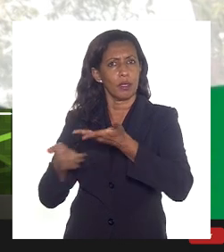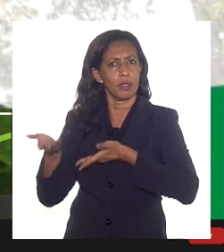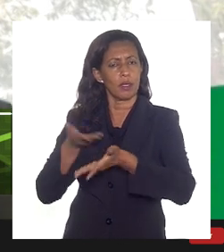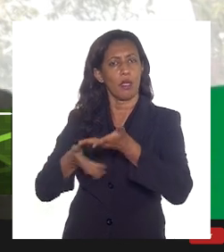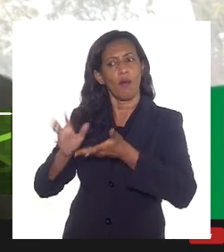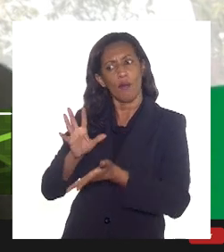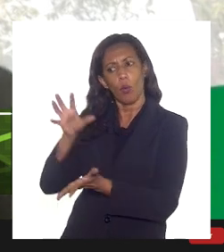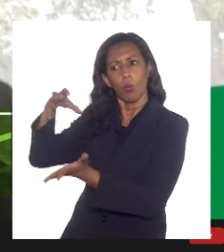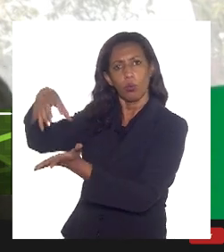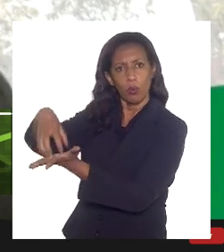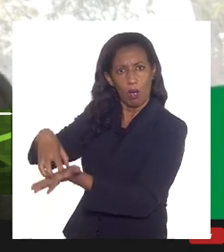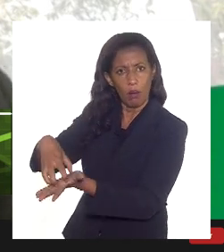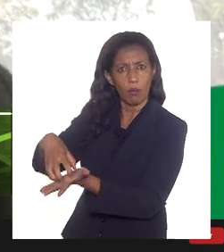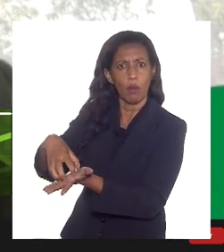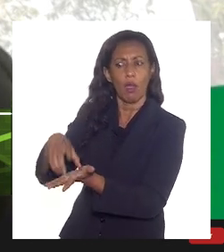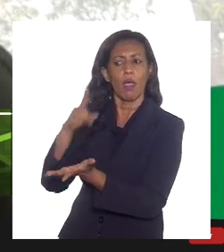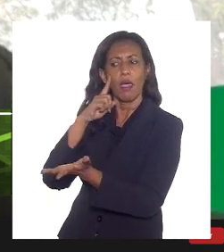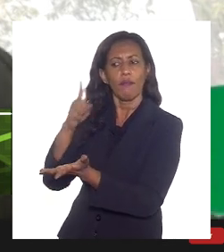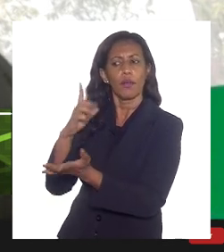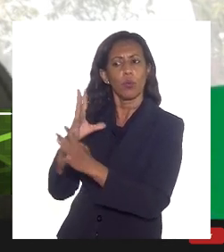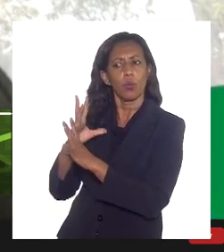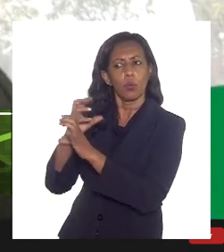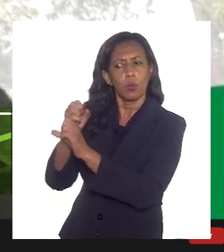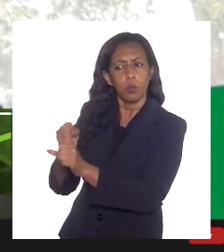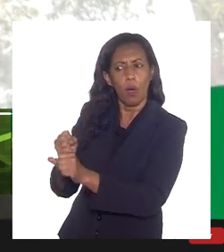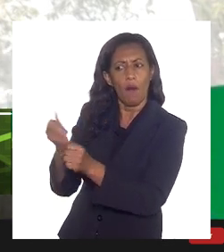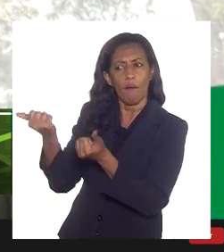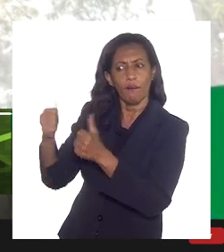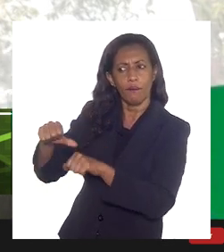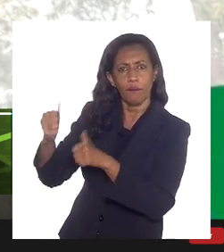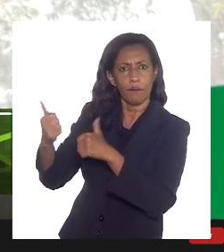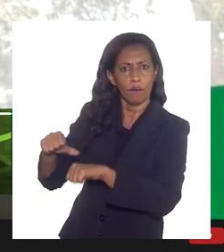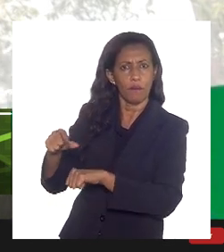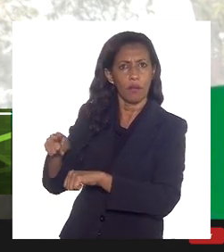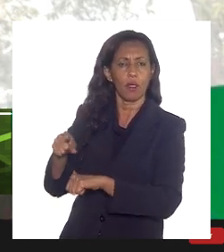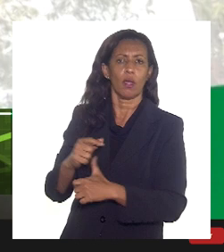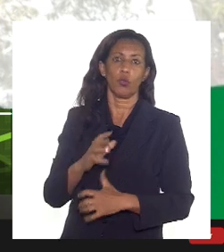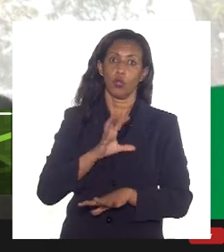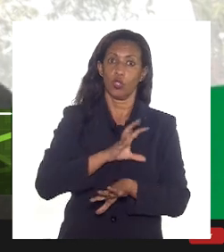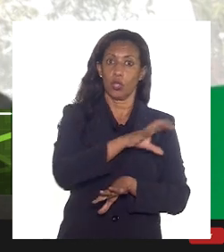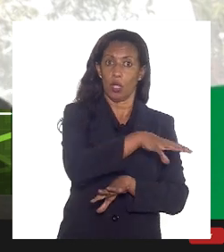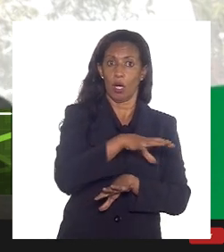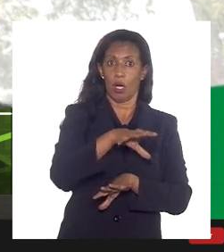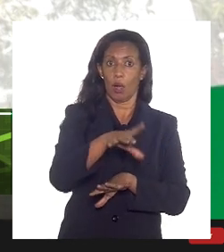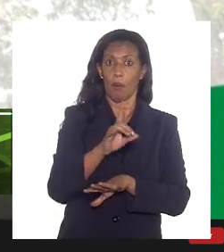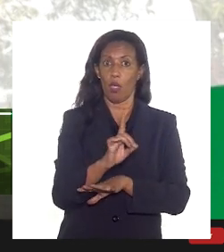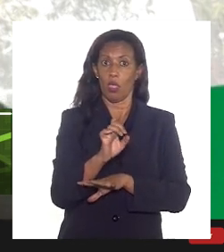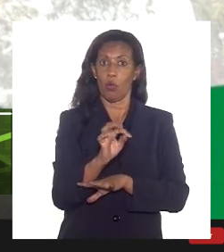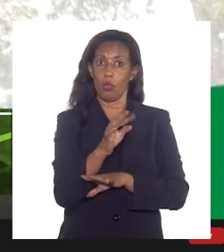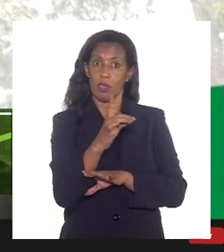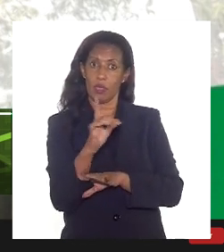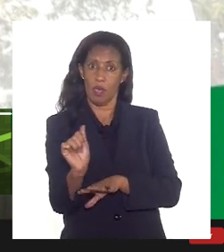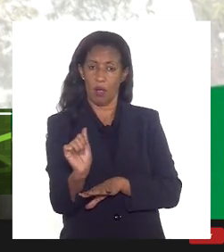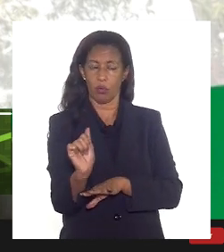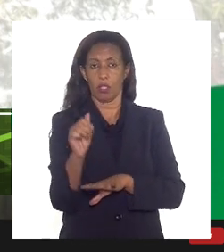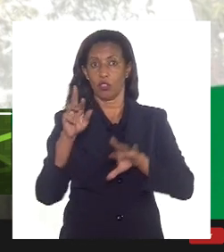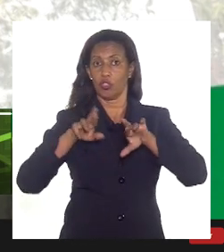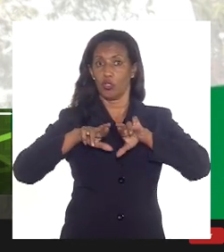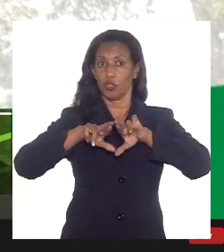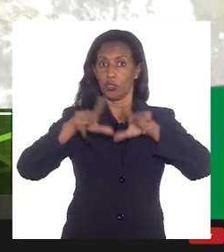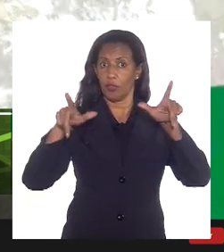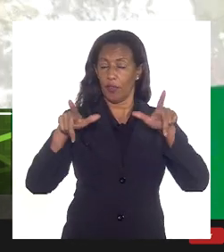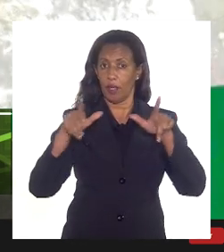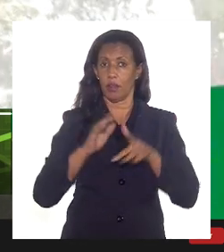punificado, é feito um cálculo considerando os campos segregados e o delta diferença é objeto